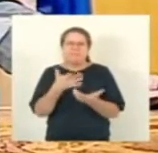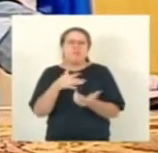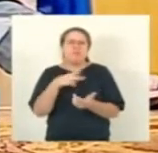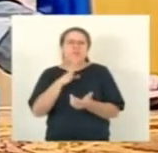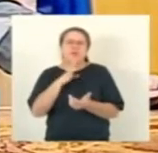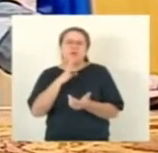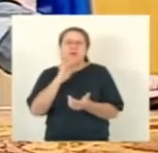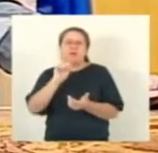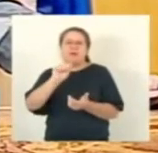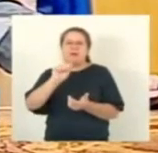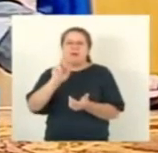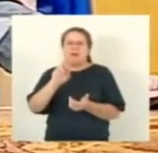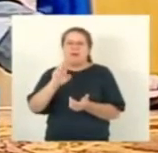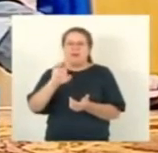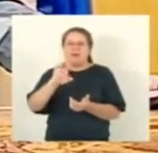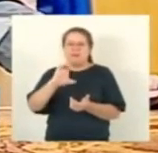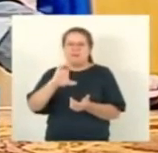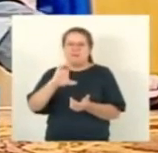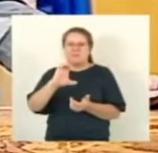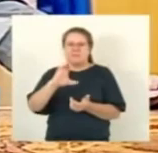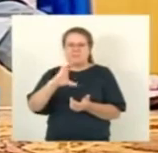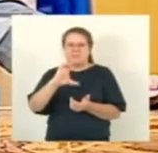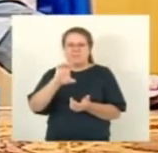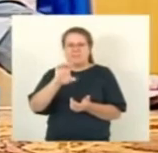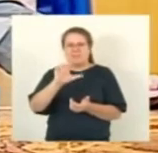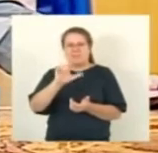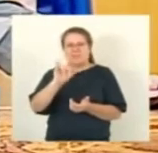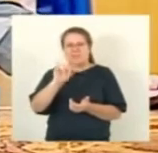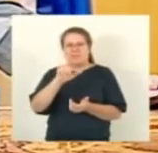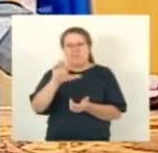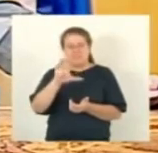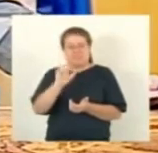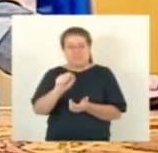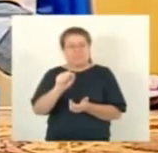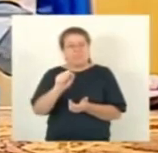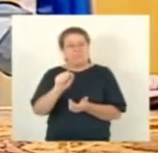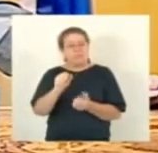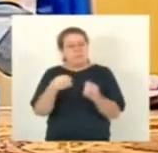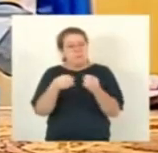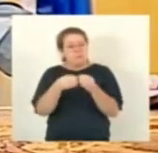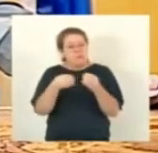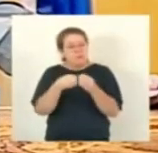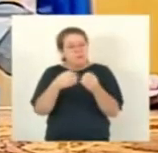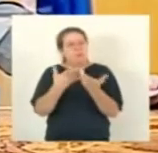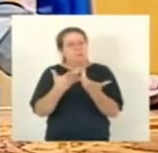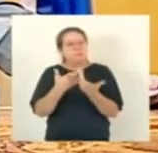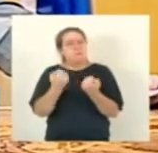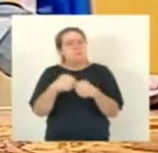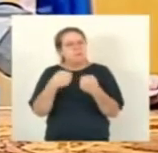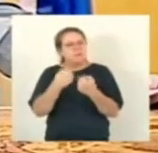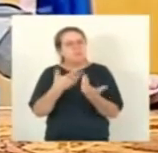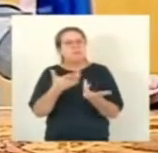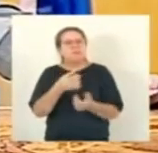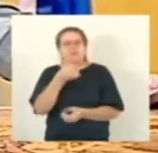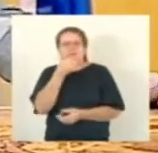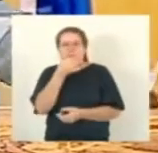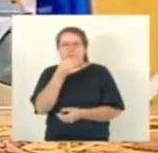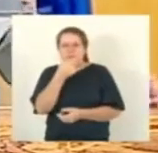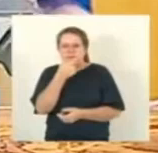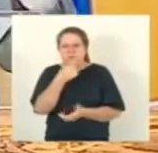A senhora Arceliza, diante do descaso do governo do Estado, e não comprar um remédio para ela